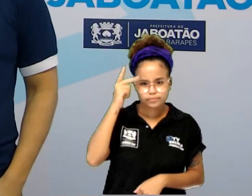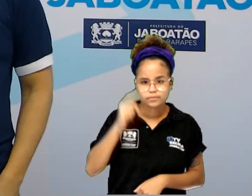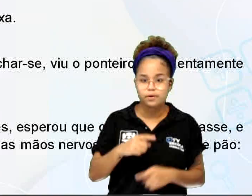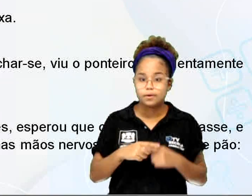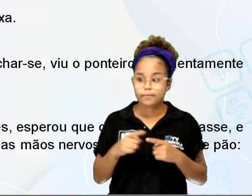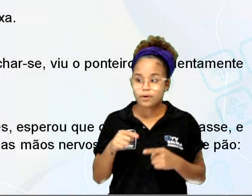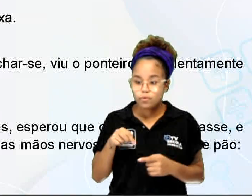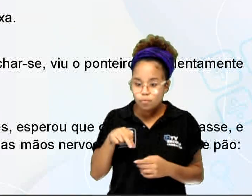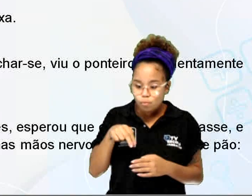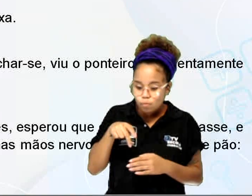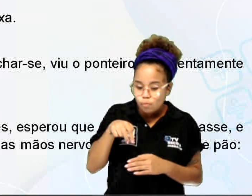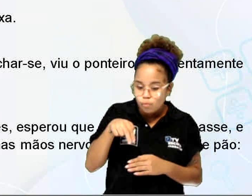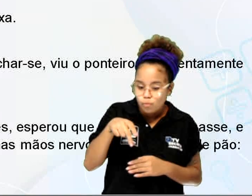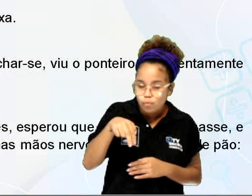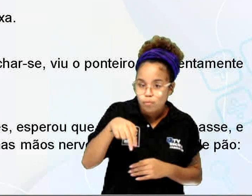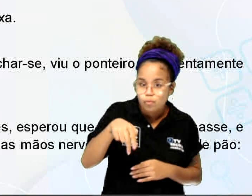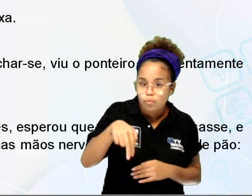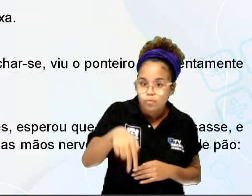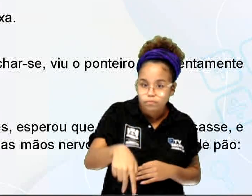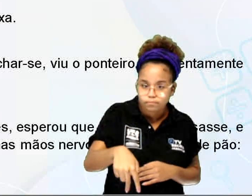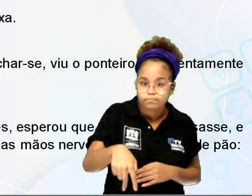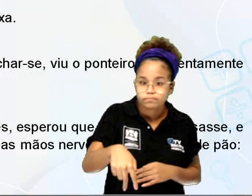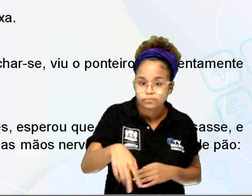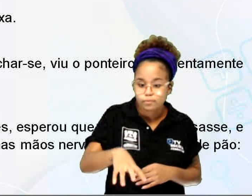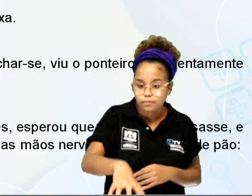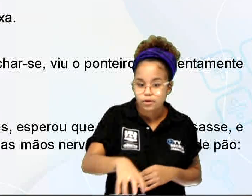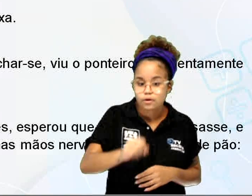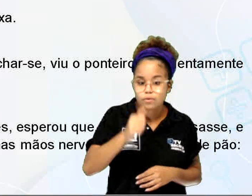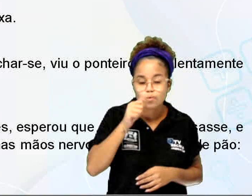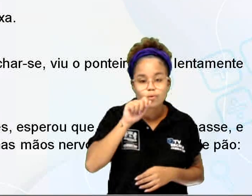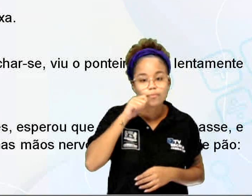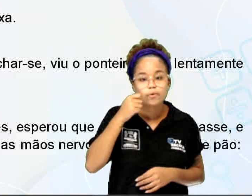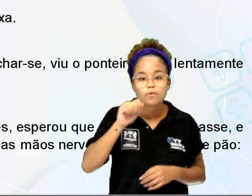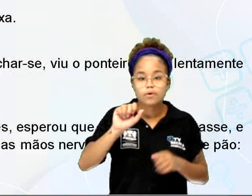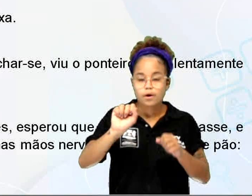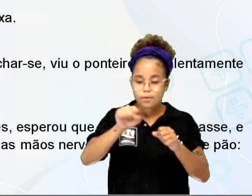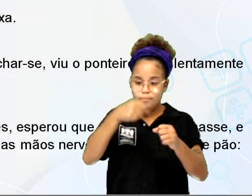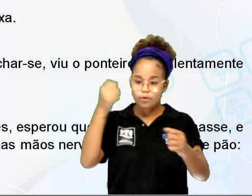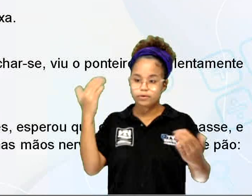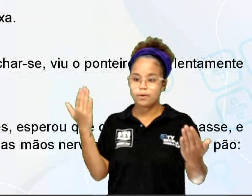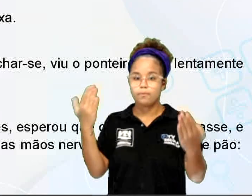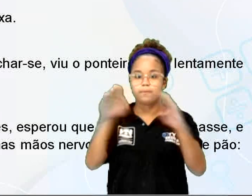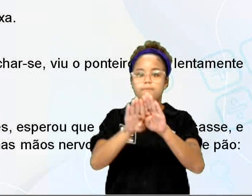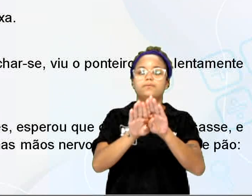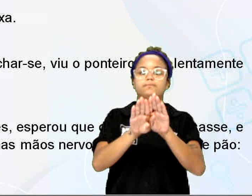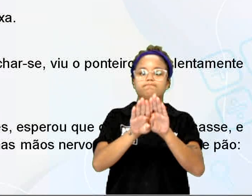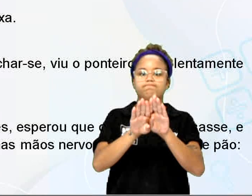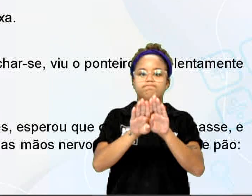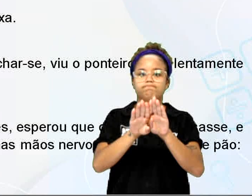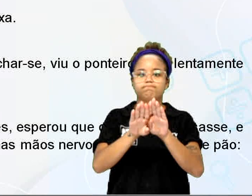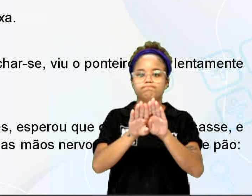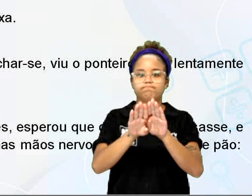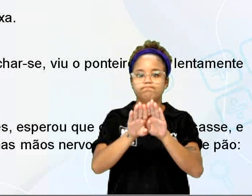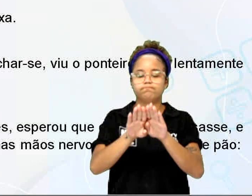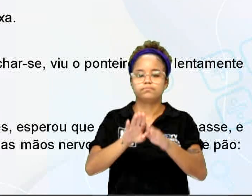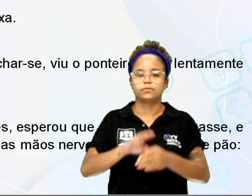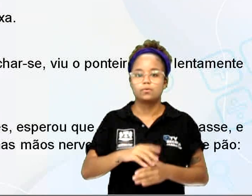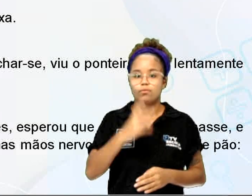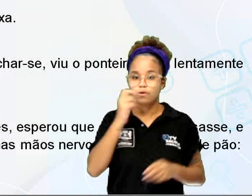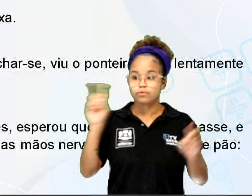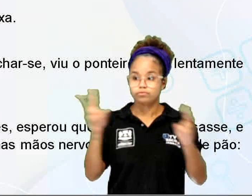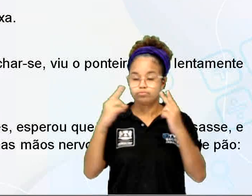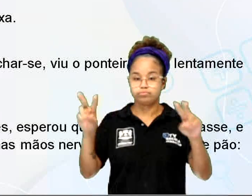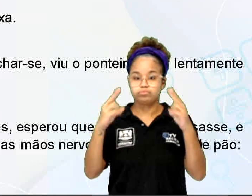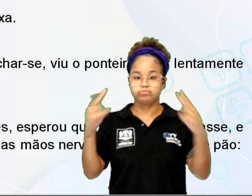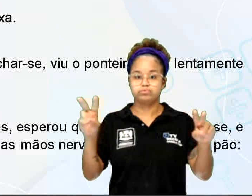seus dedos, porém, tocavam o pão, a porta atrás de si fechou-se com um estrondo impulsionada pelo vento.